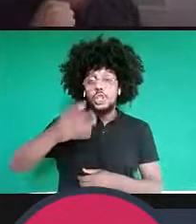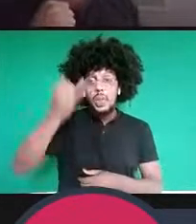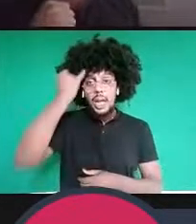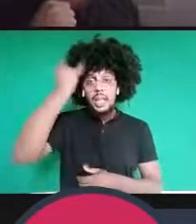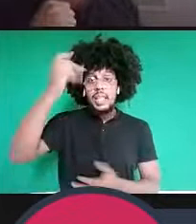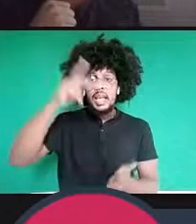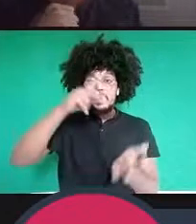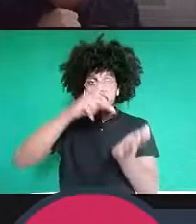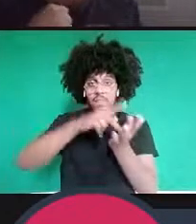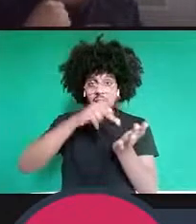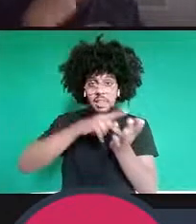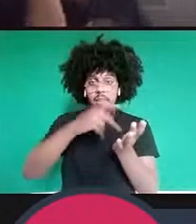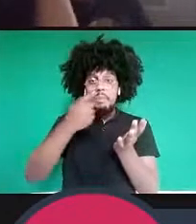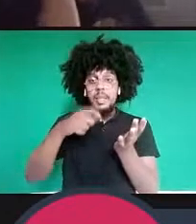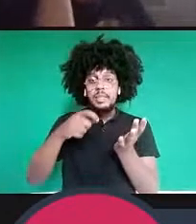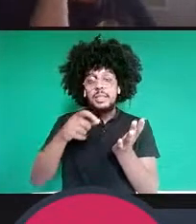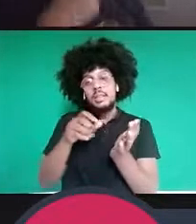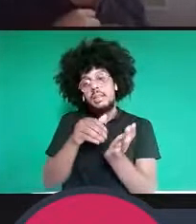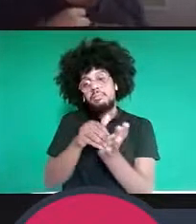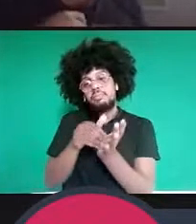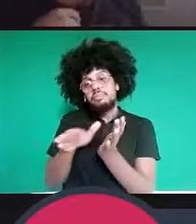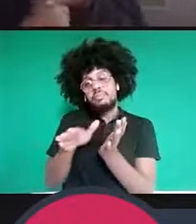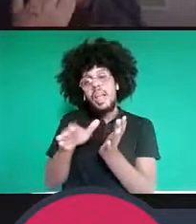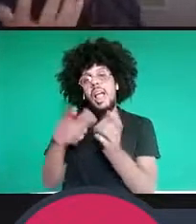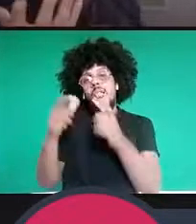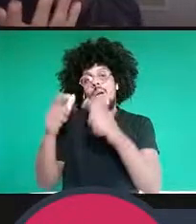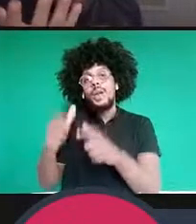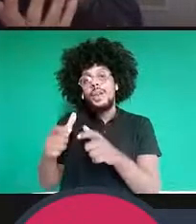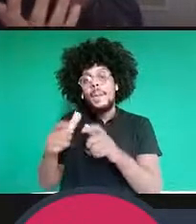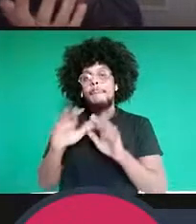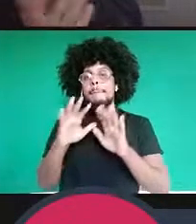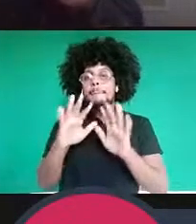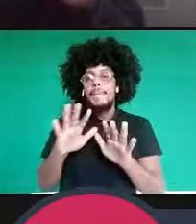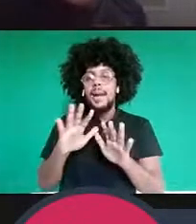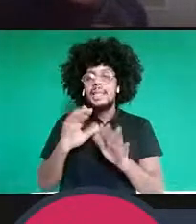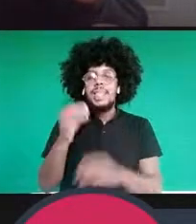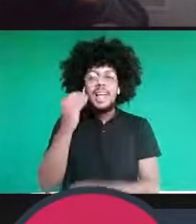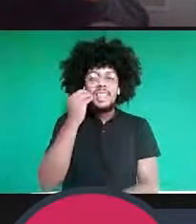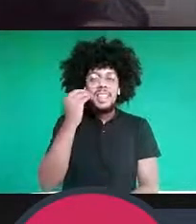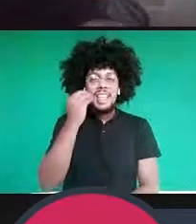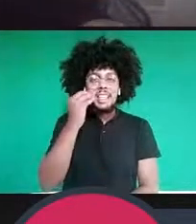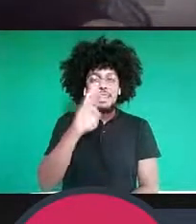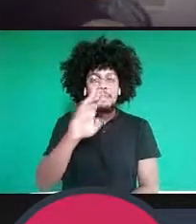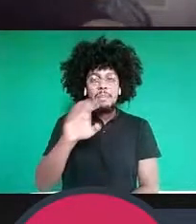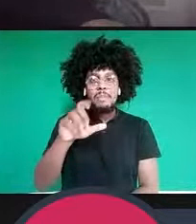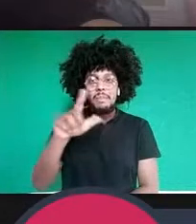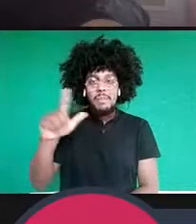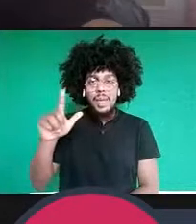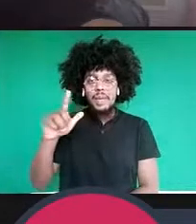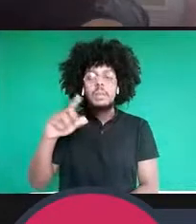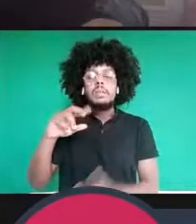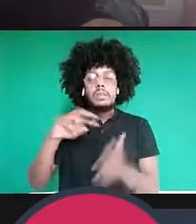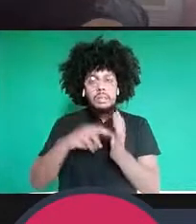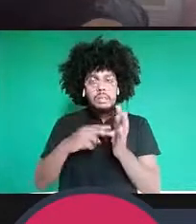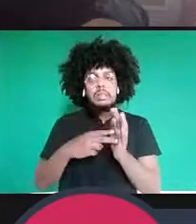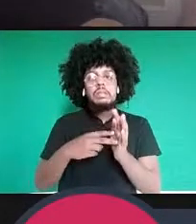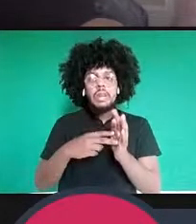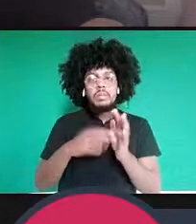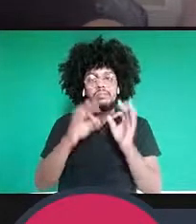localidade. Mas para um teste de Bell fazer sentido, Alice e Bob, eles têm que estar